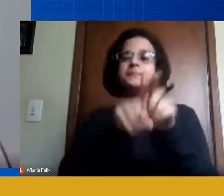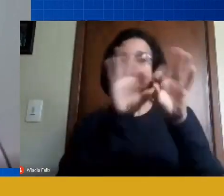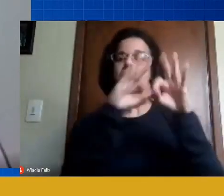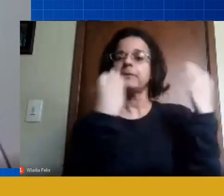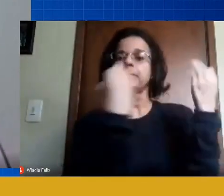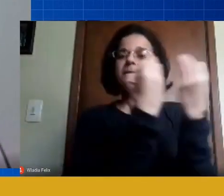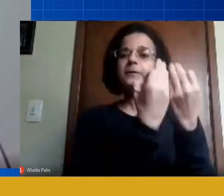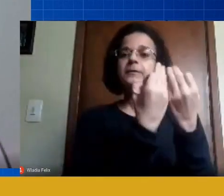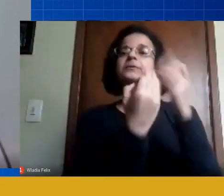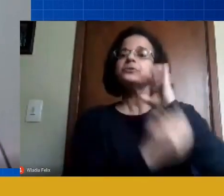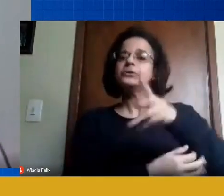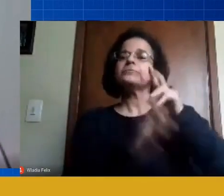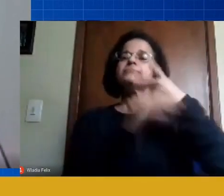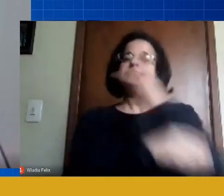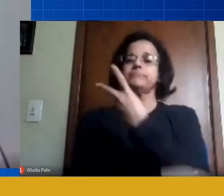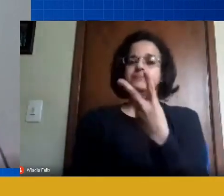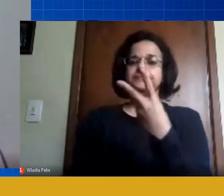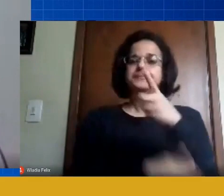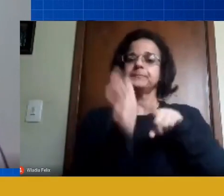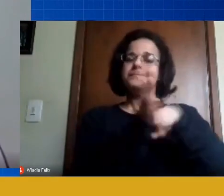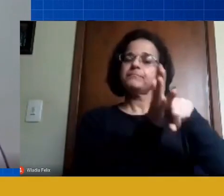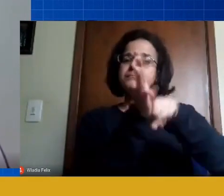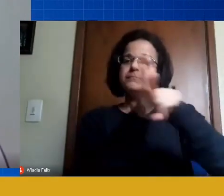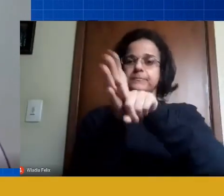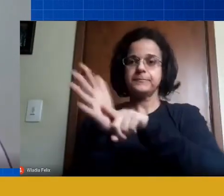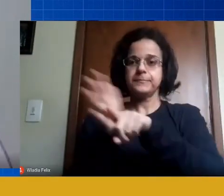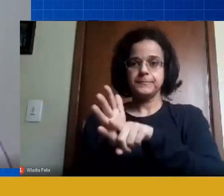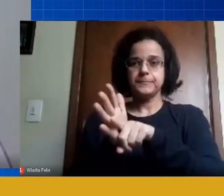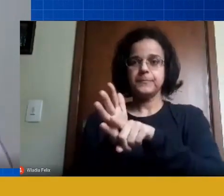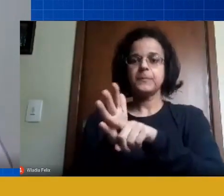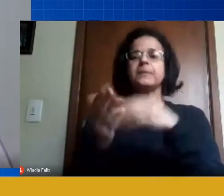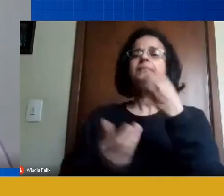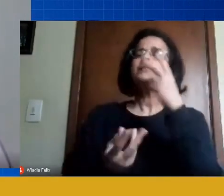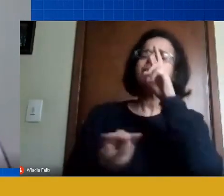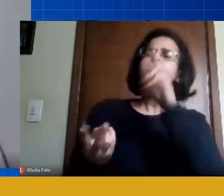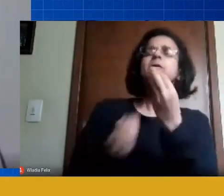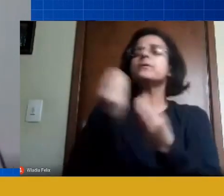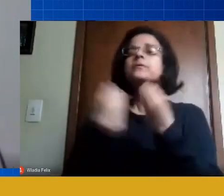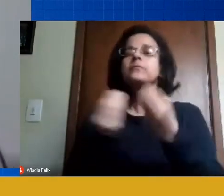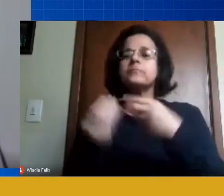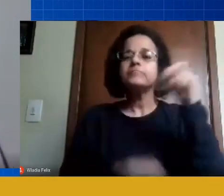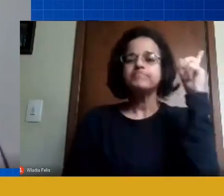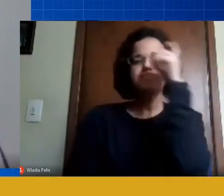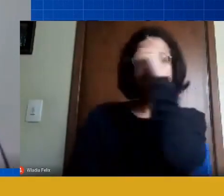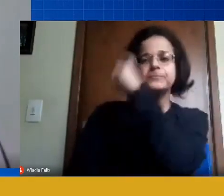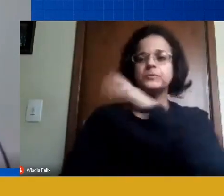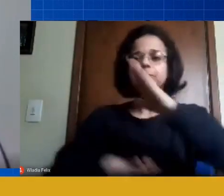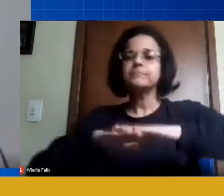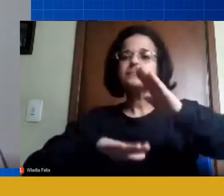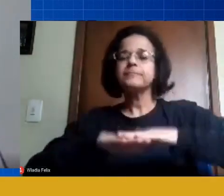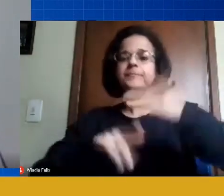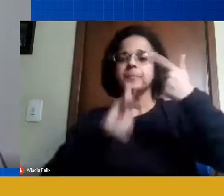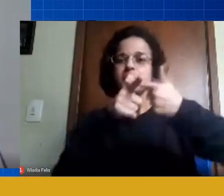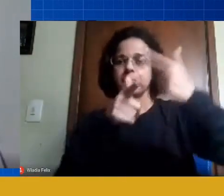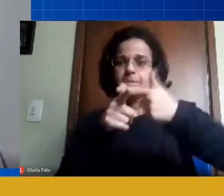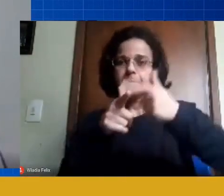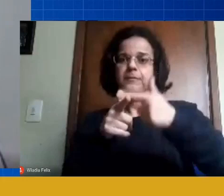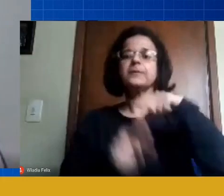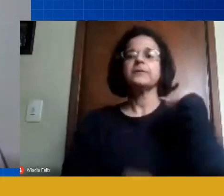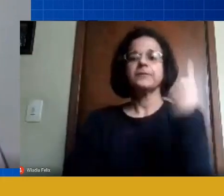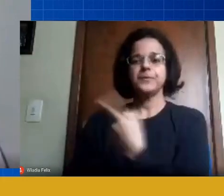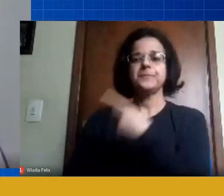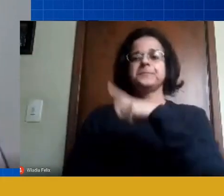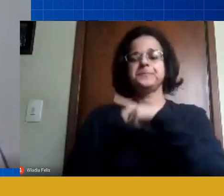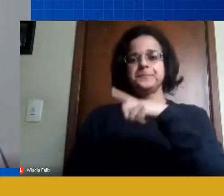duas pesquisas já, enquanto rede municipal de ensino, para ver as principais dificuldades, os maiores problemas que nós estamos tendo em